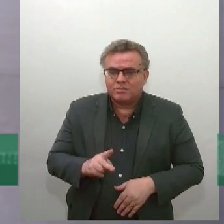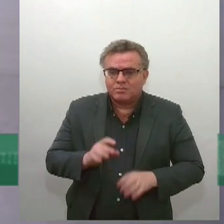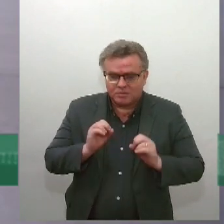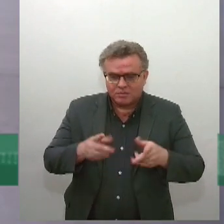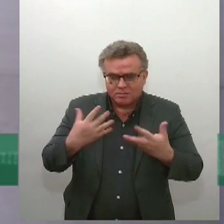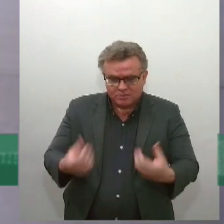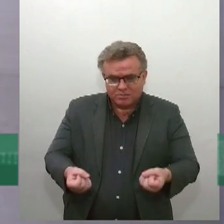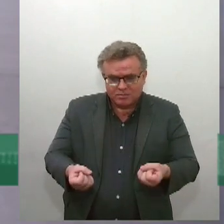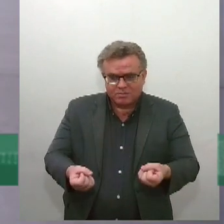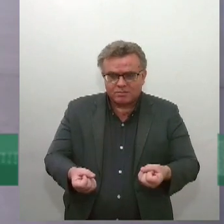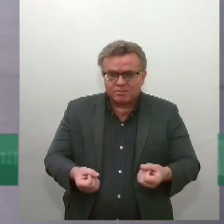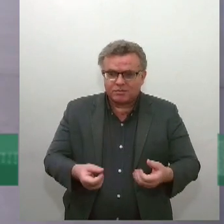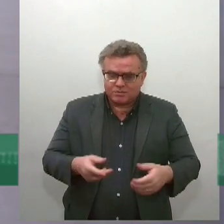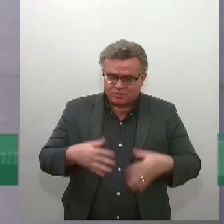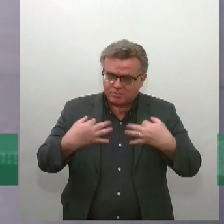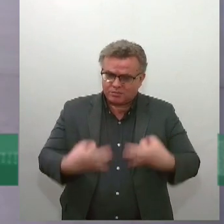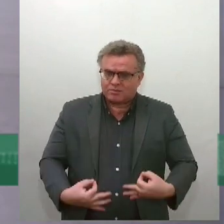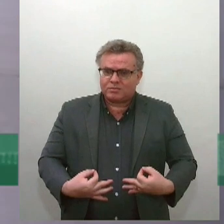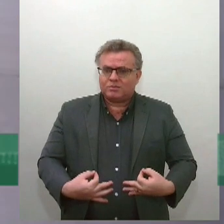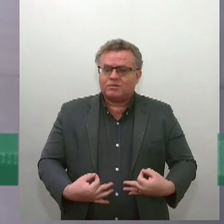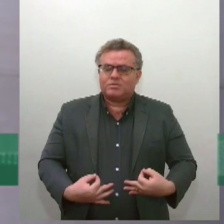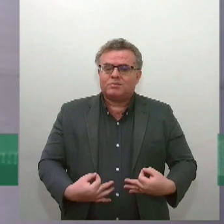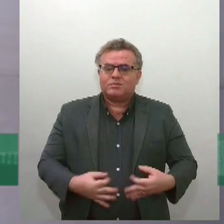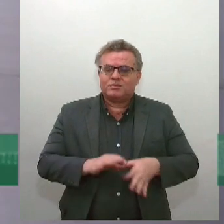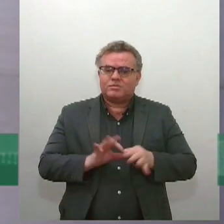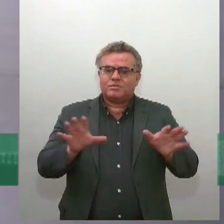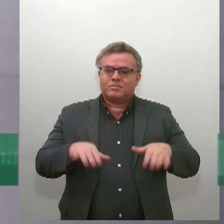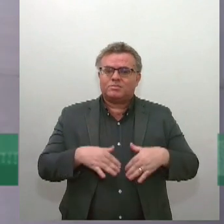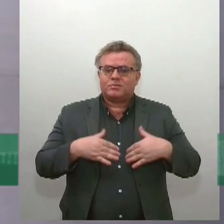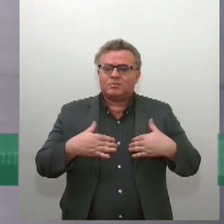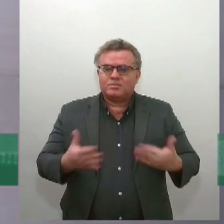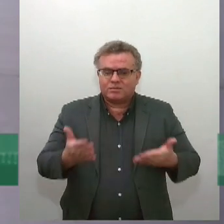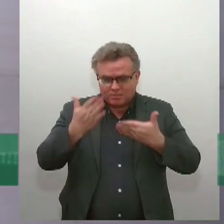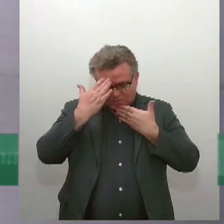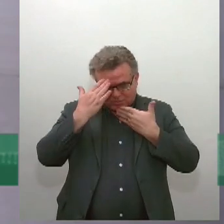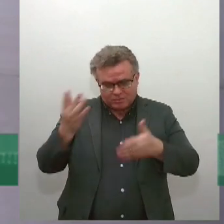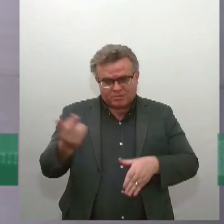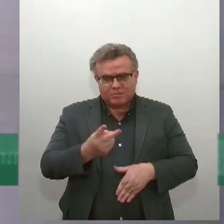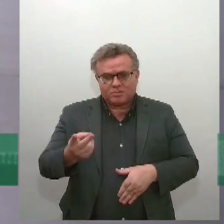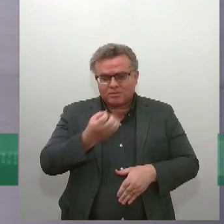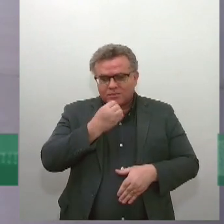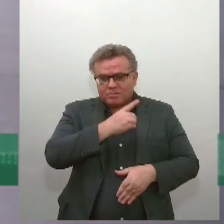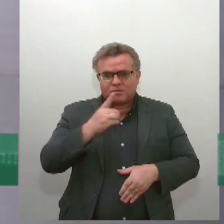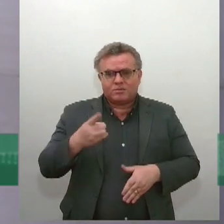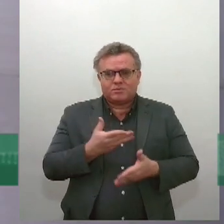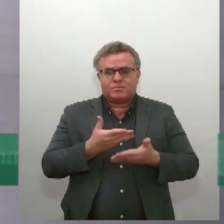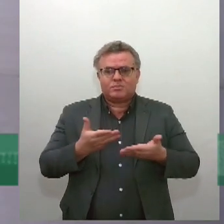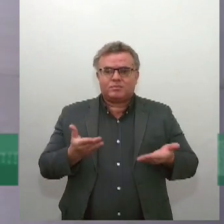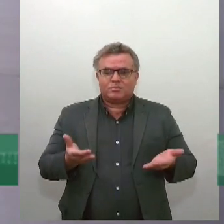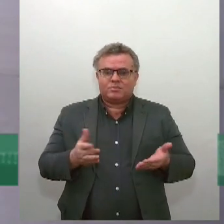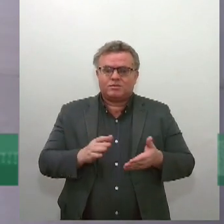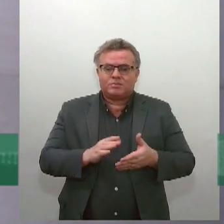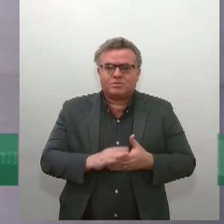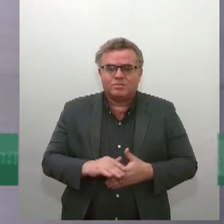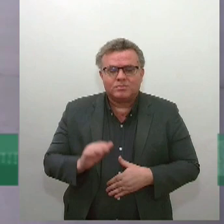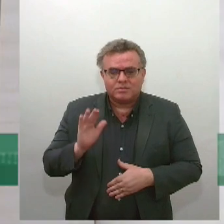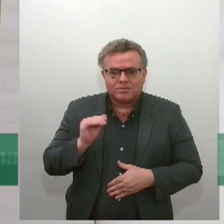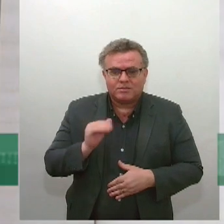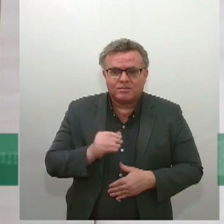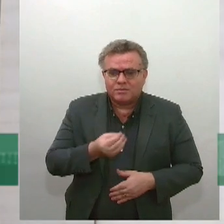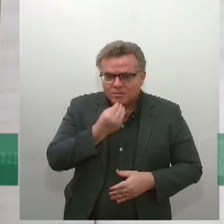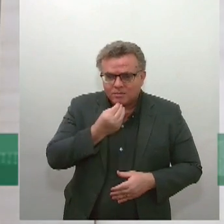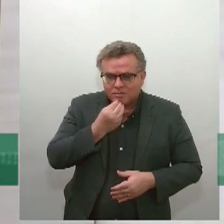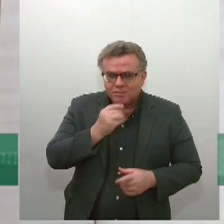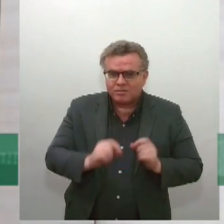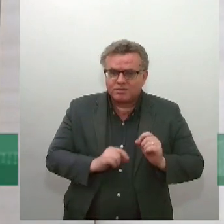Com certeza, estamos à disposição. Muito obrigada, tenha um bom dia e até a próxima oportunidade. Bom dia. Bom